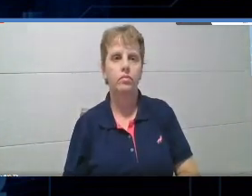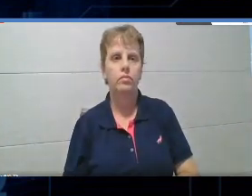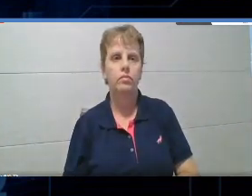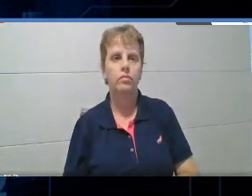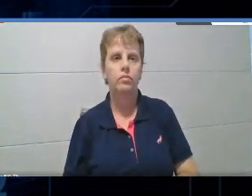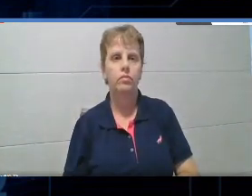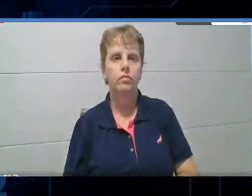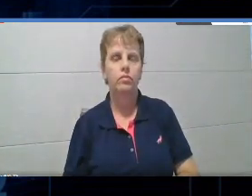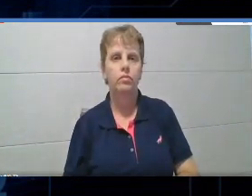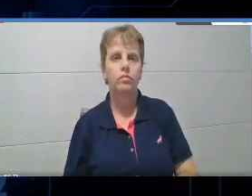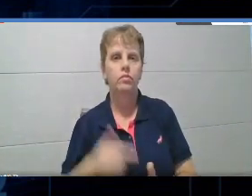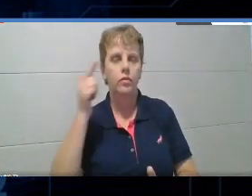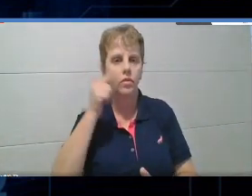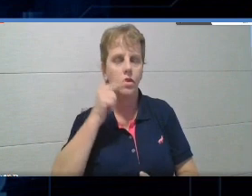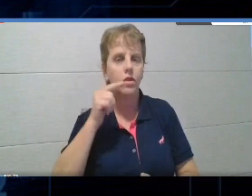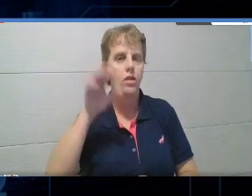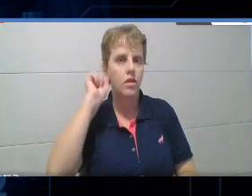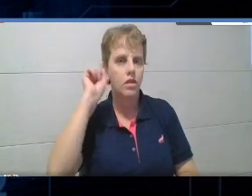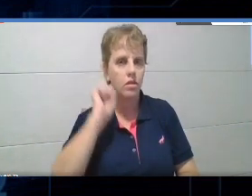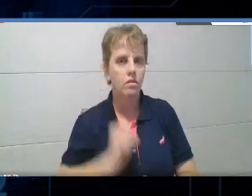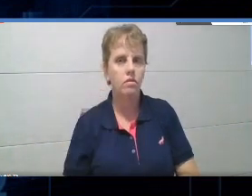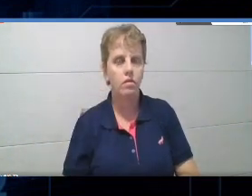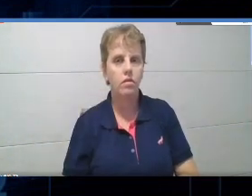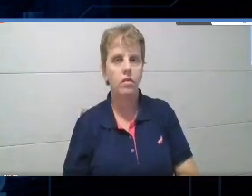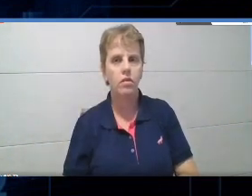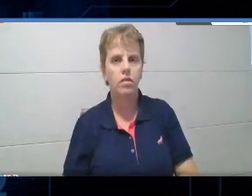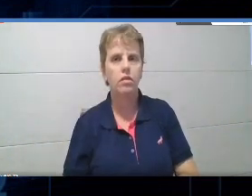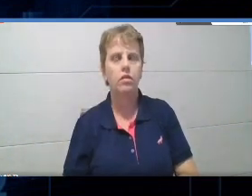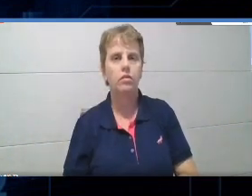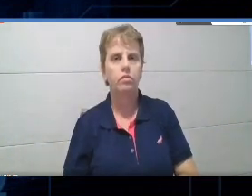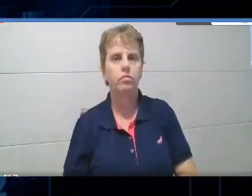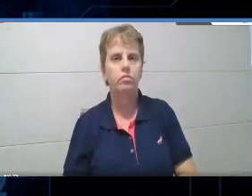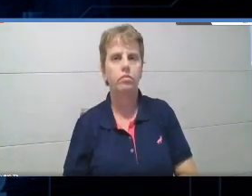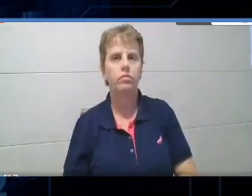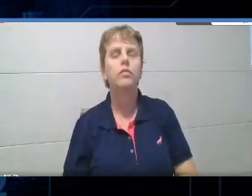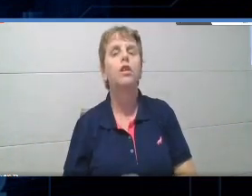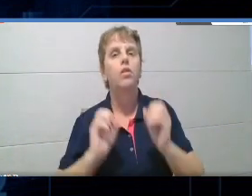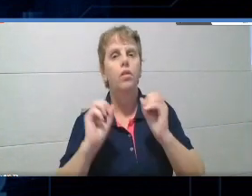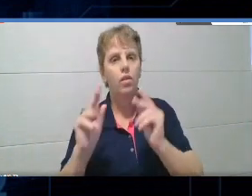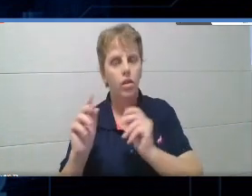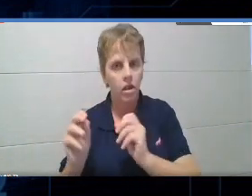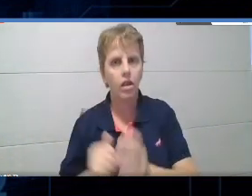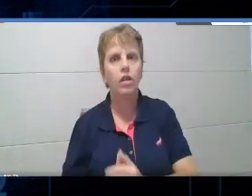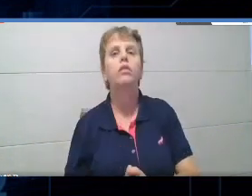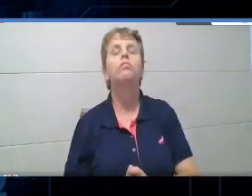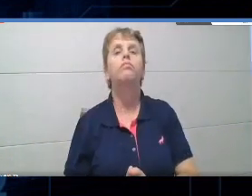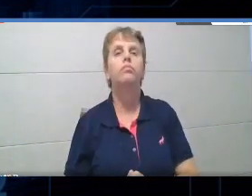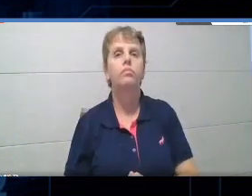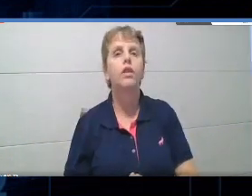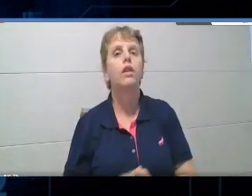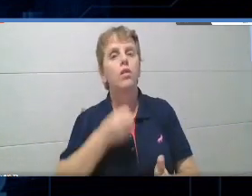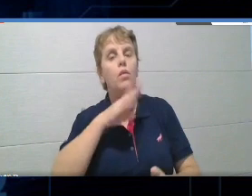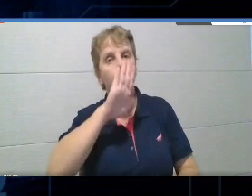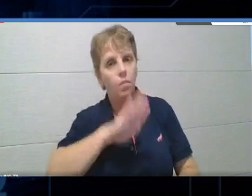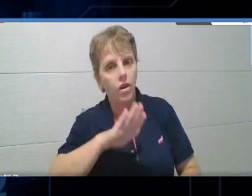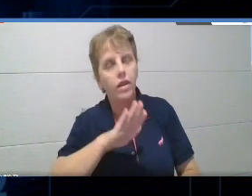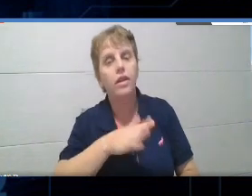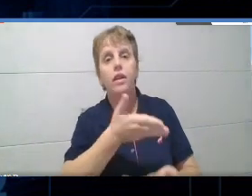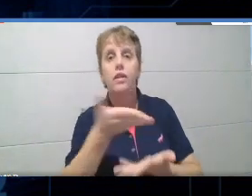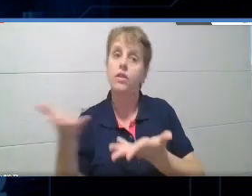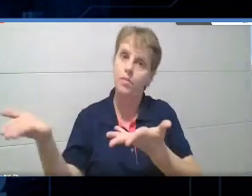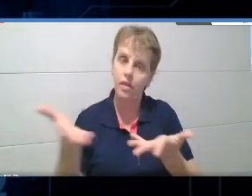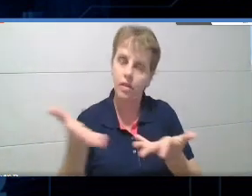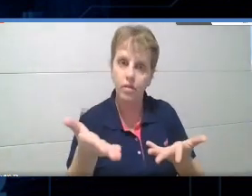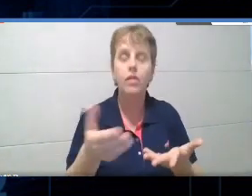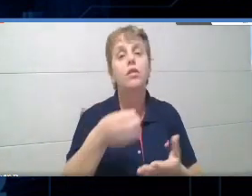Estão me ouvindo? Estamos, prof. Muito bem, boa tarde, bem-vindos,